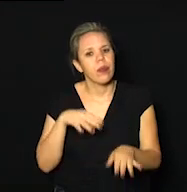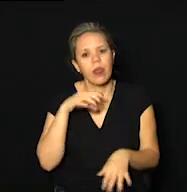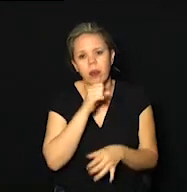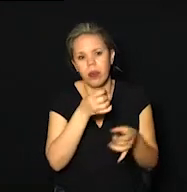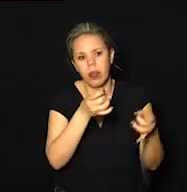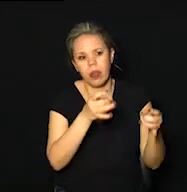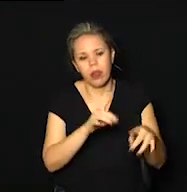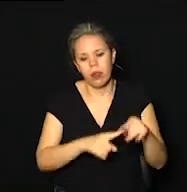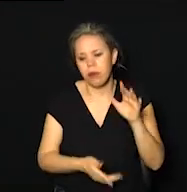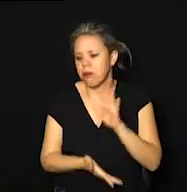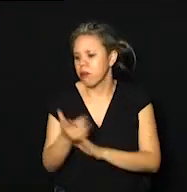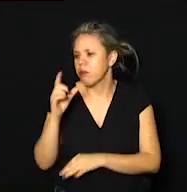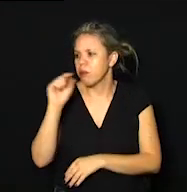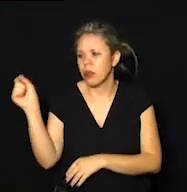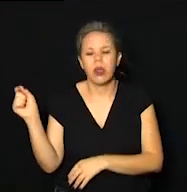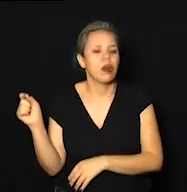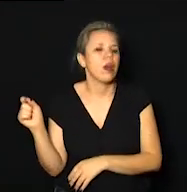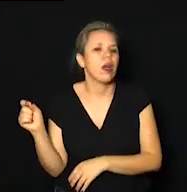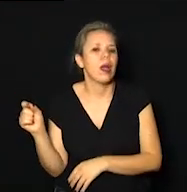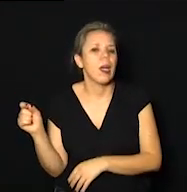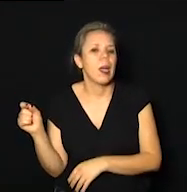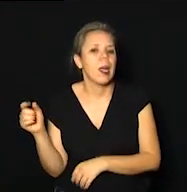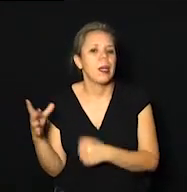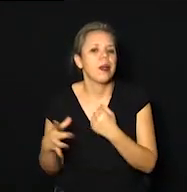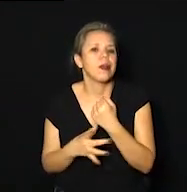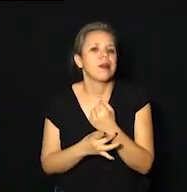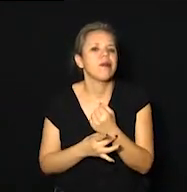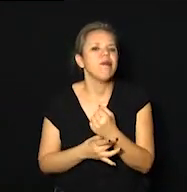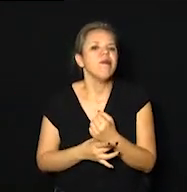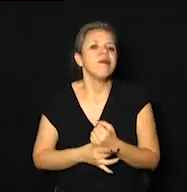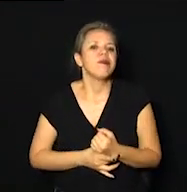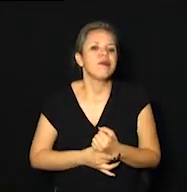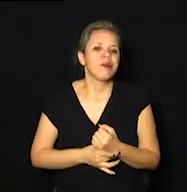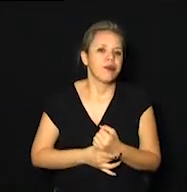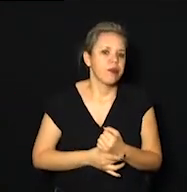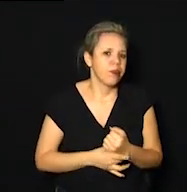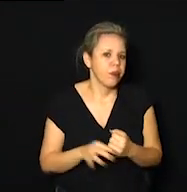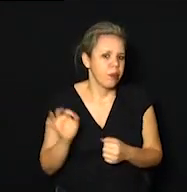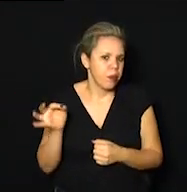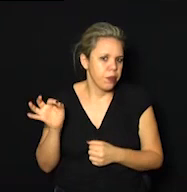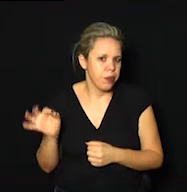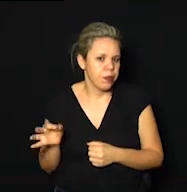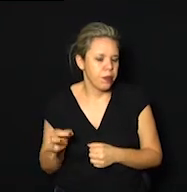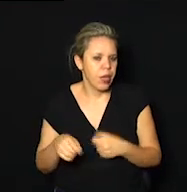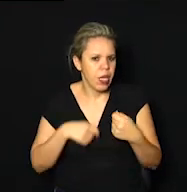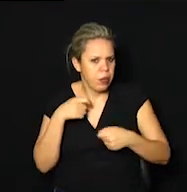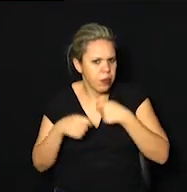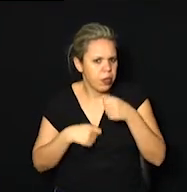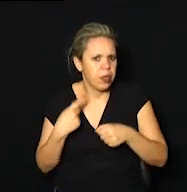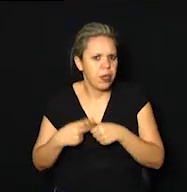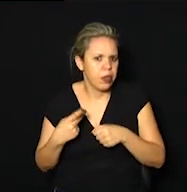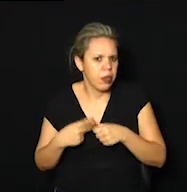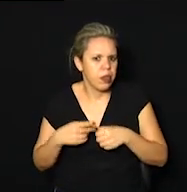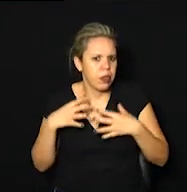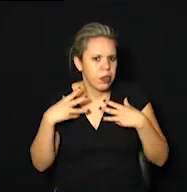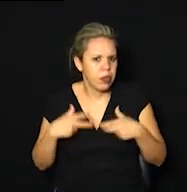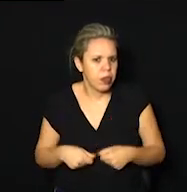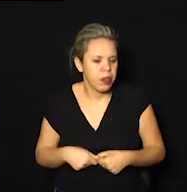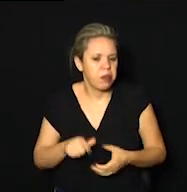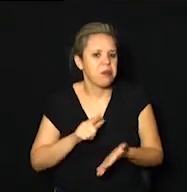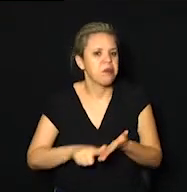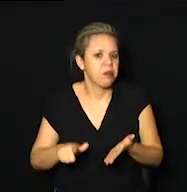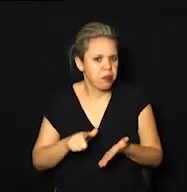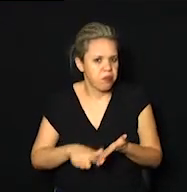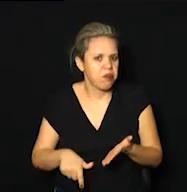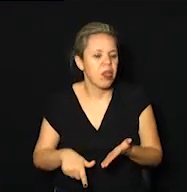deixou o alimento, já pode ir embora com toda a segurança e, com certeza, alimento e produtos de higiene, de limpeza,